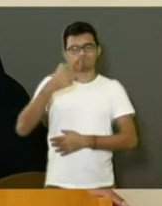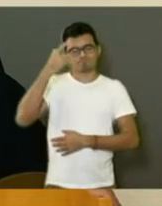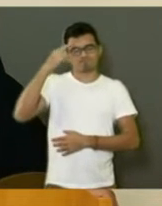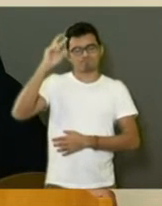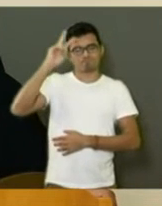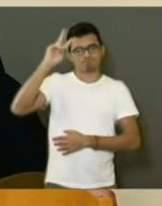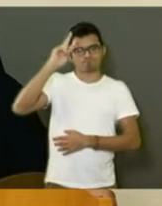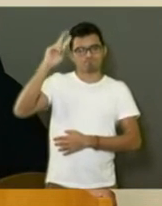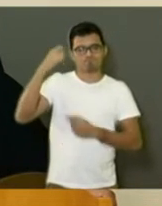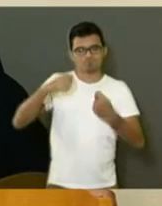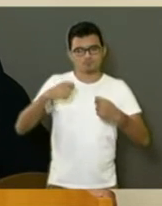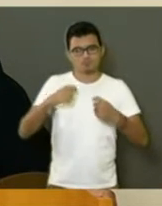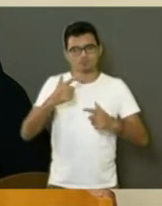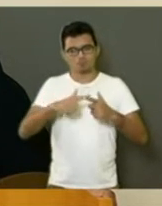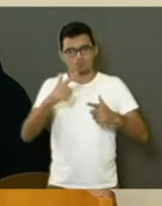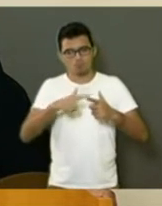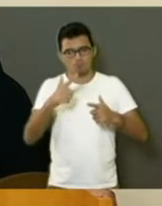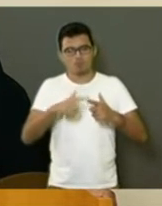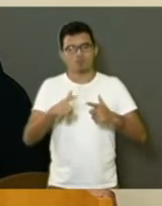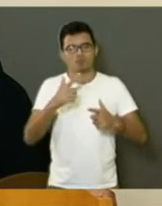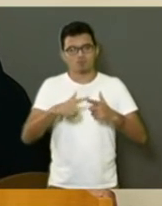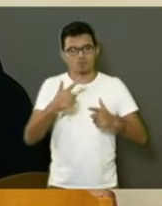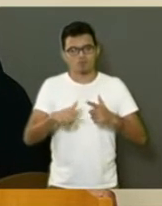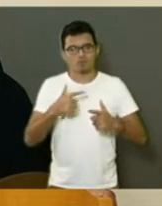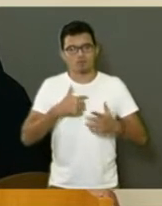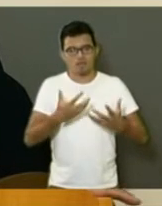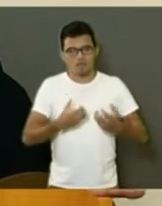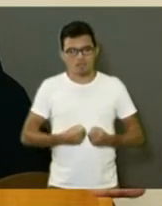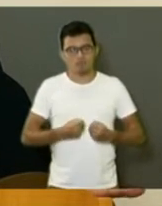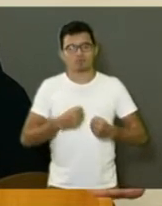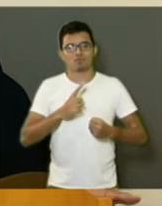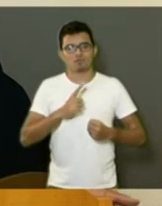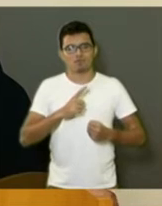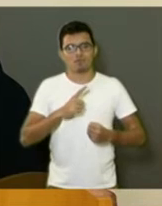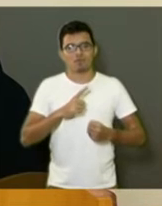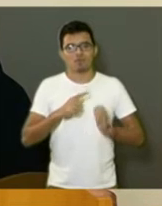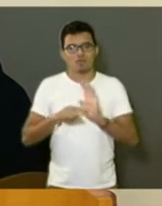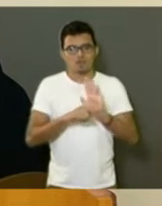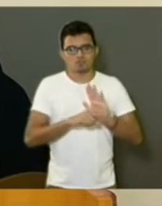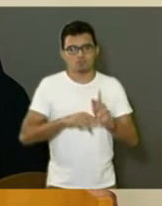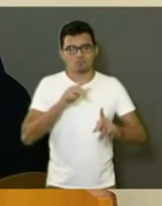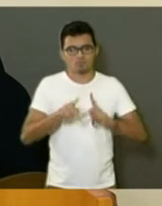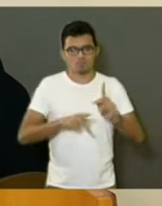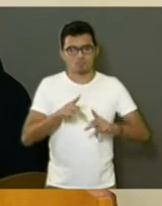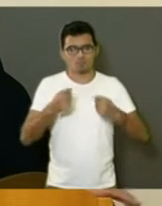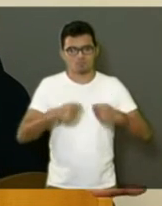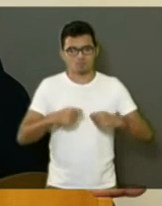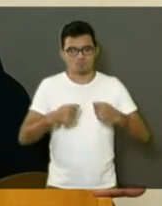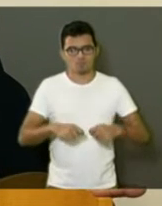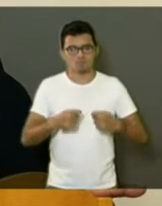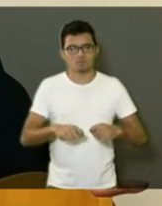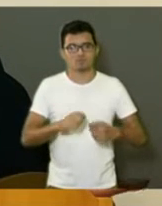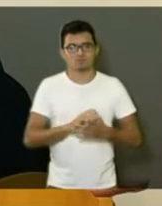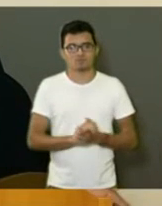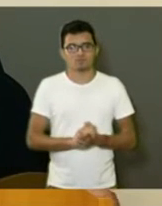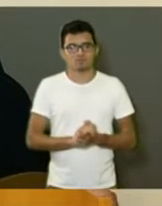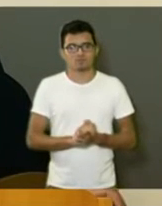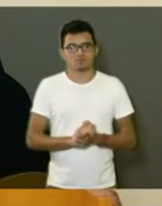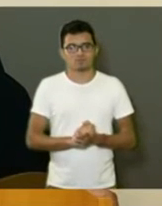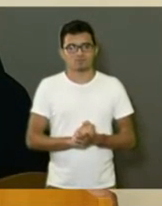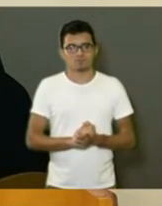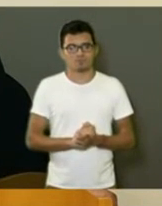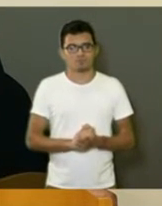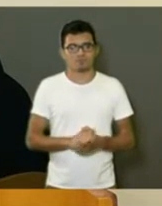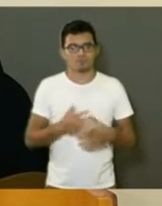não consegue que possa atender e ajudar a população que realmente precisa e necessita, e às vezes a gente se sente frustrado,